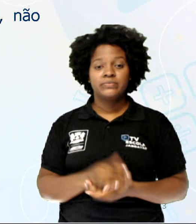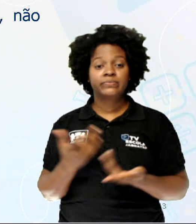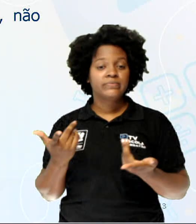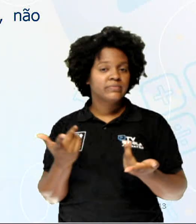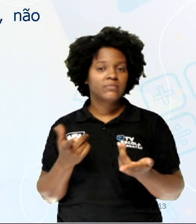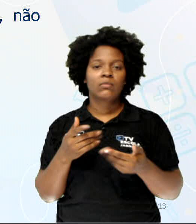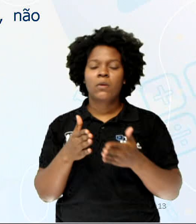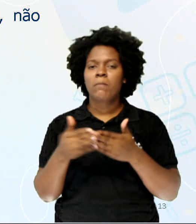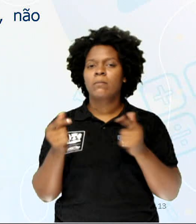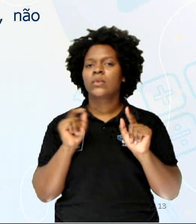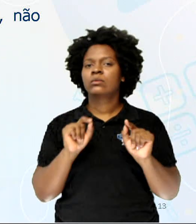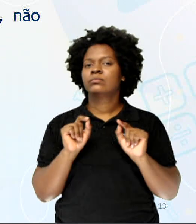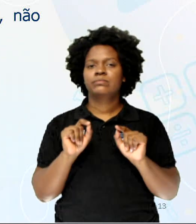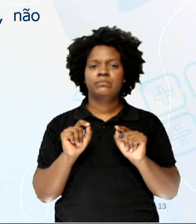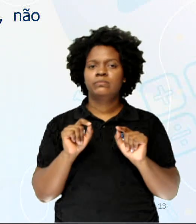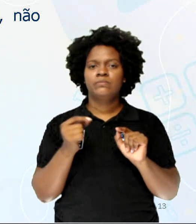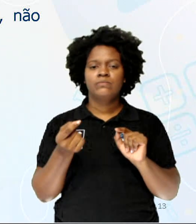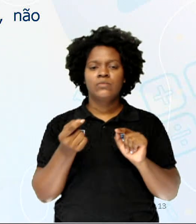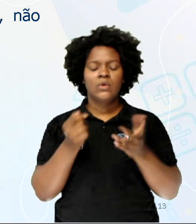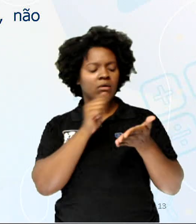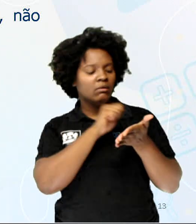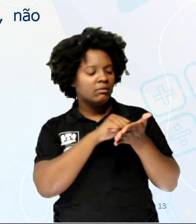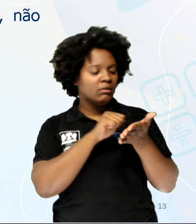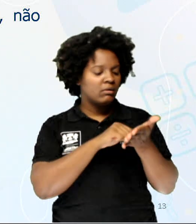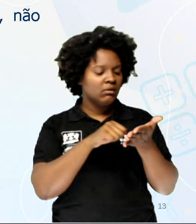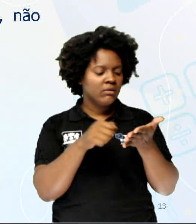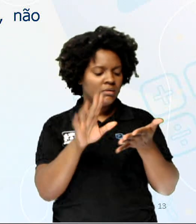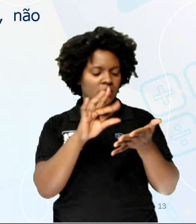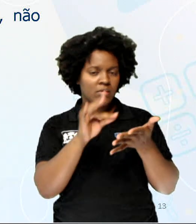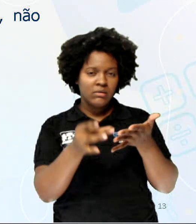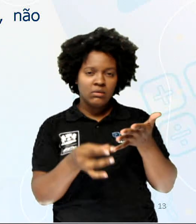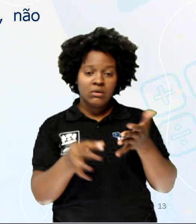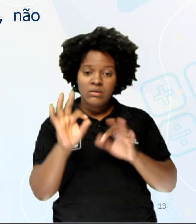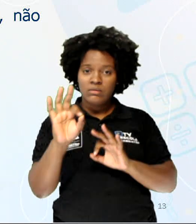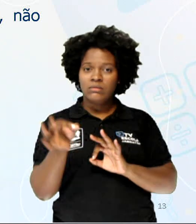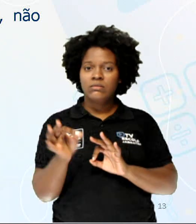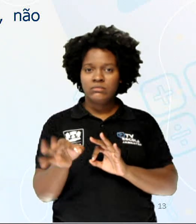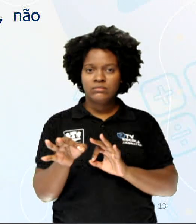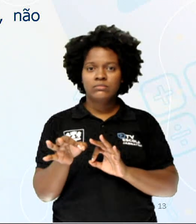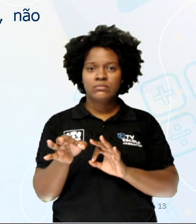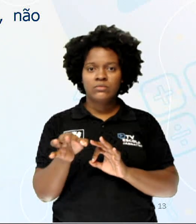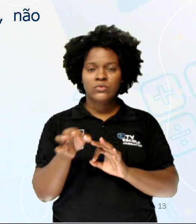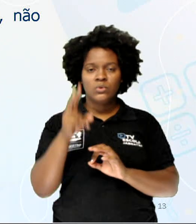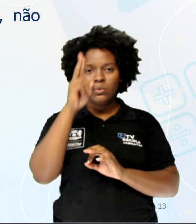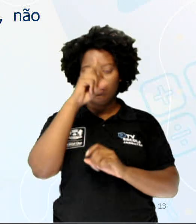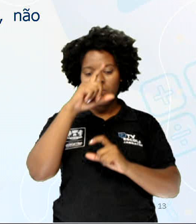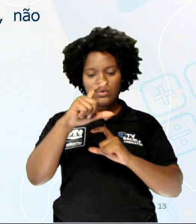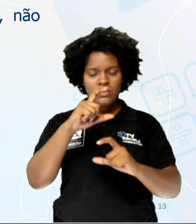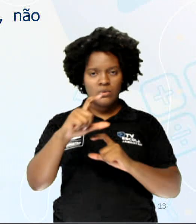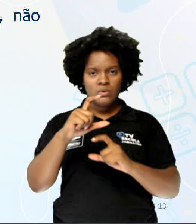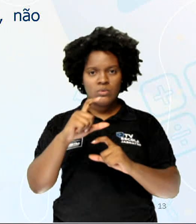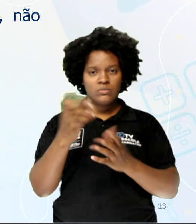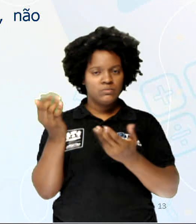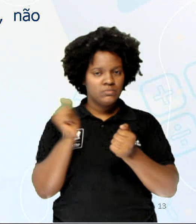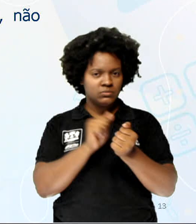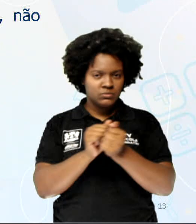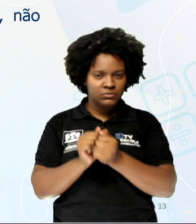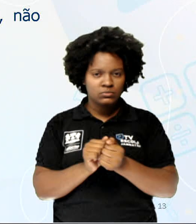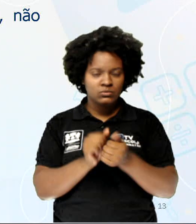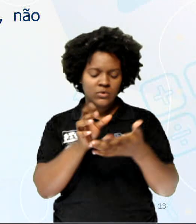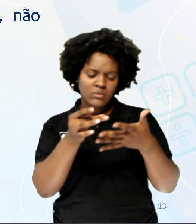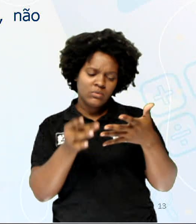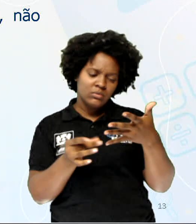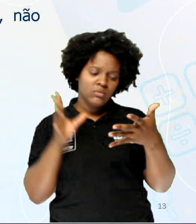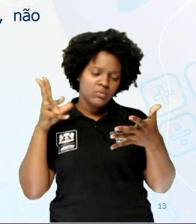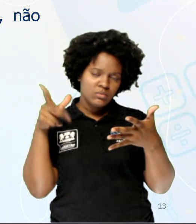quero de vocês? Eu quero que vocês assinalem a alternativa correta sobre essa história em quadrinhos. Vamos ver juntos todas as opções?